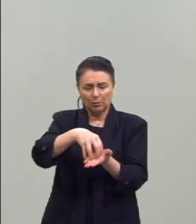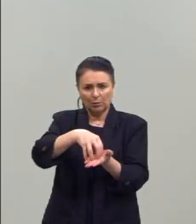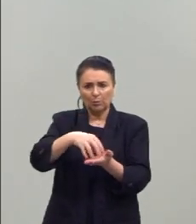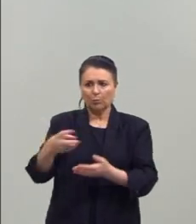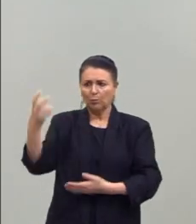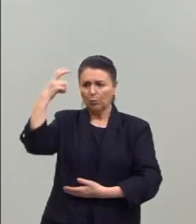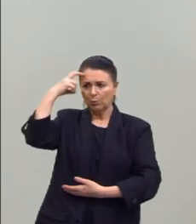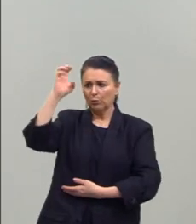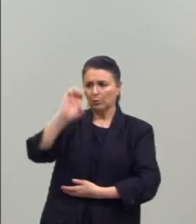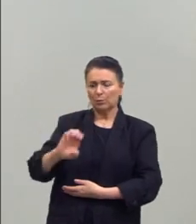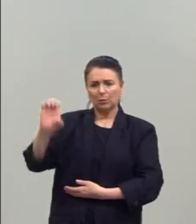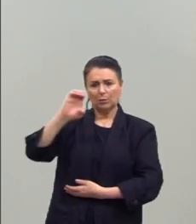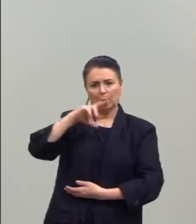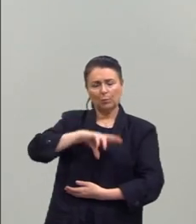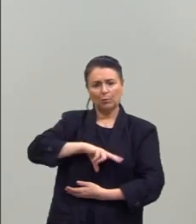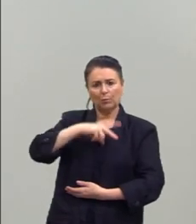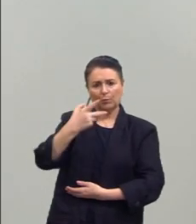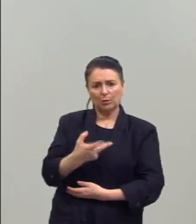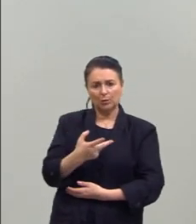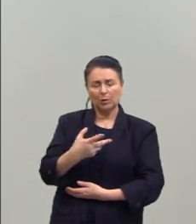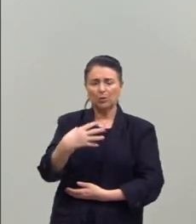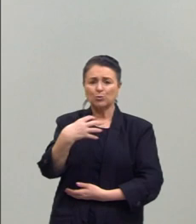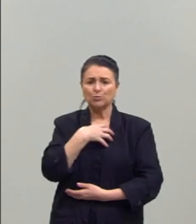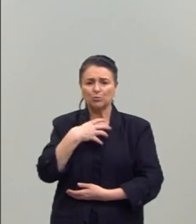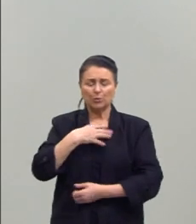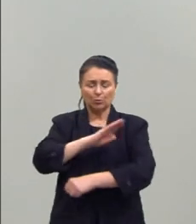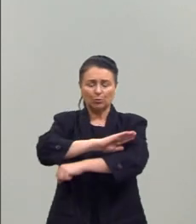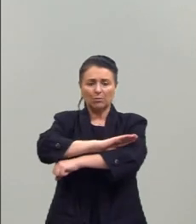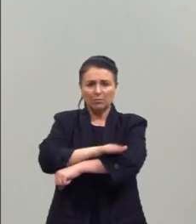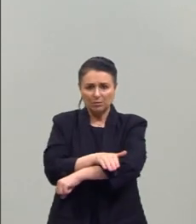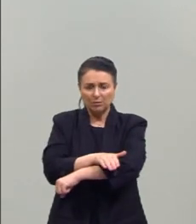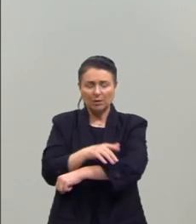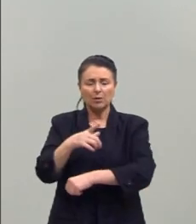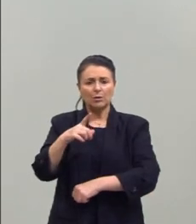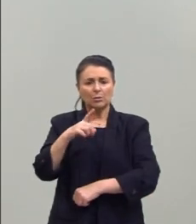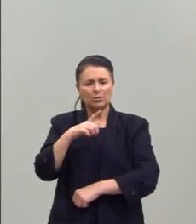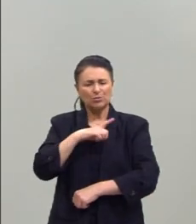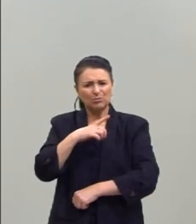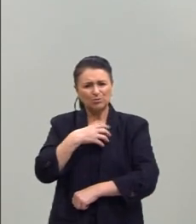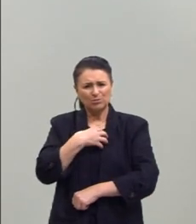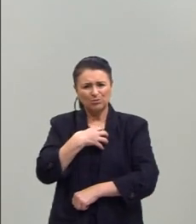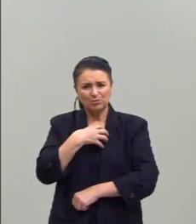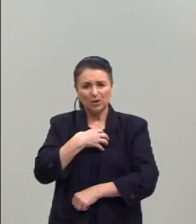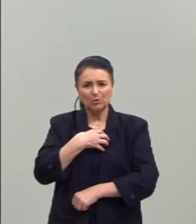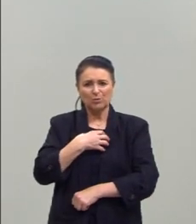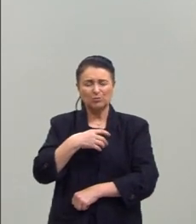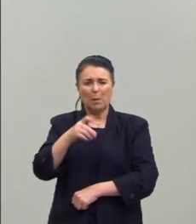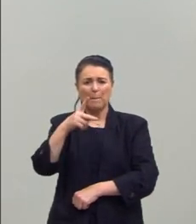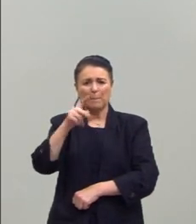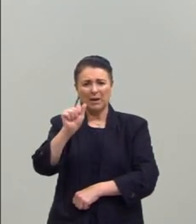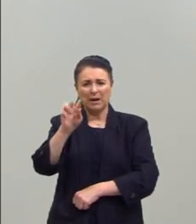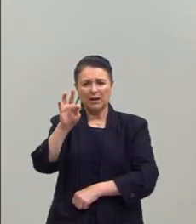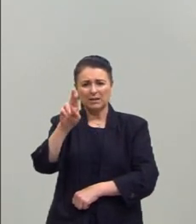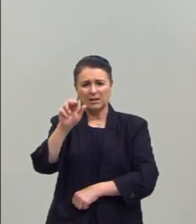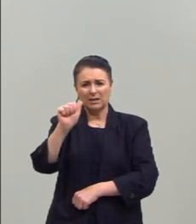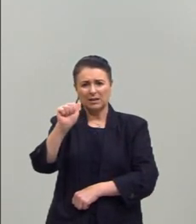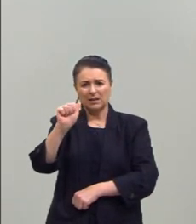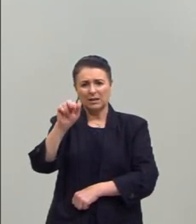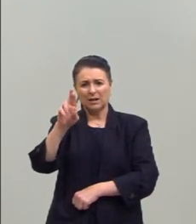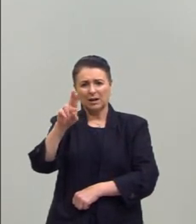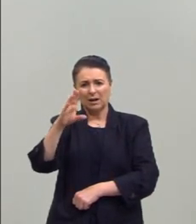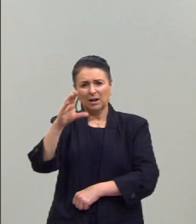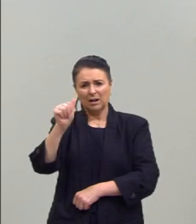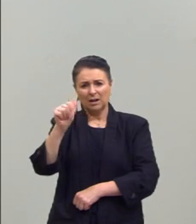cultura europeia, portuguesa, de uma forma racista, de uma forma patriarcal, que os homens detinham o poder.